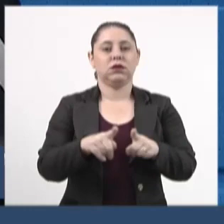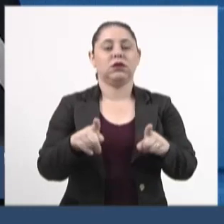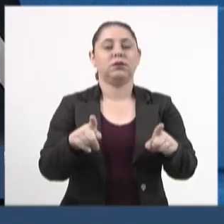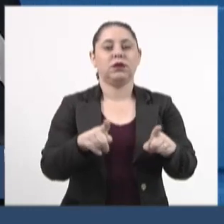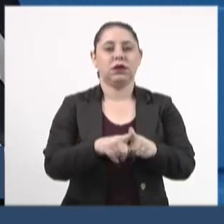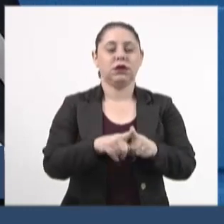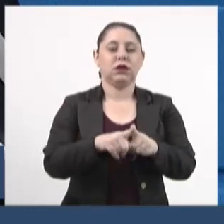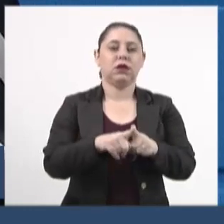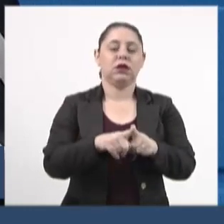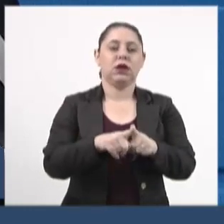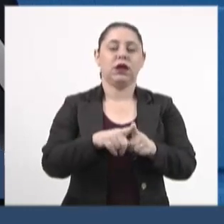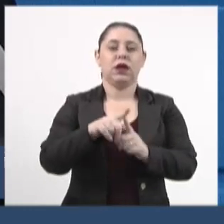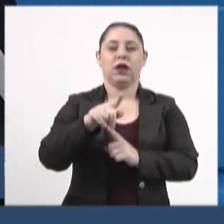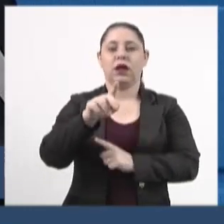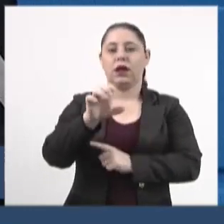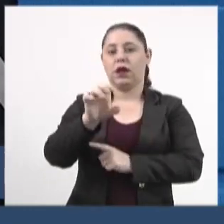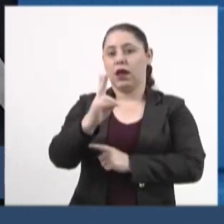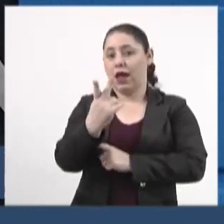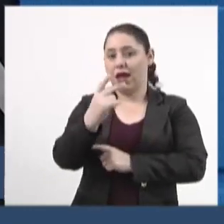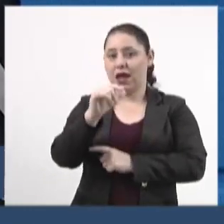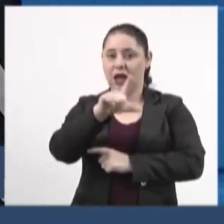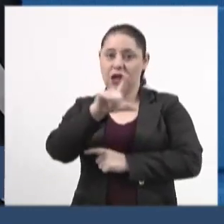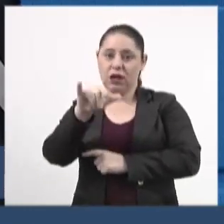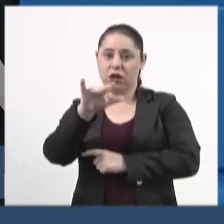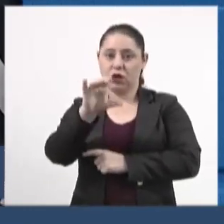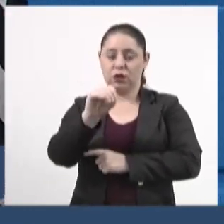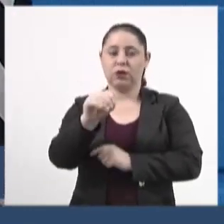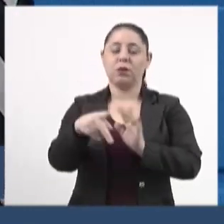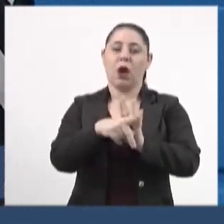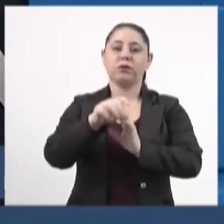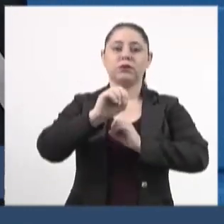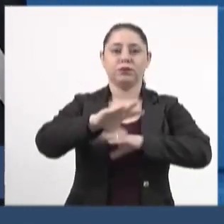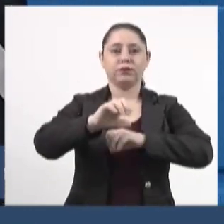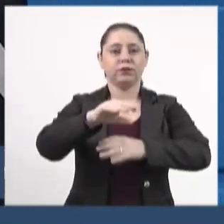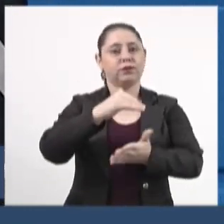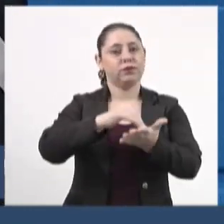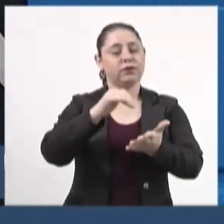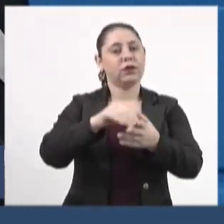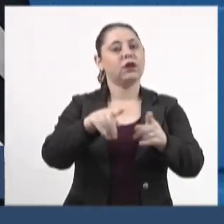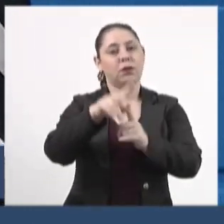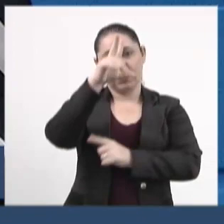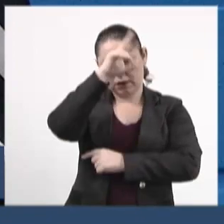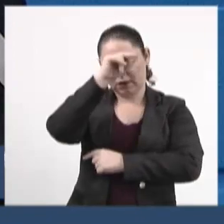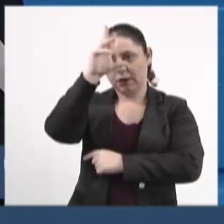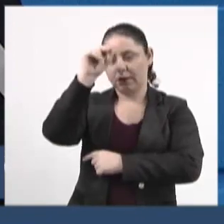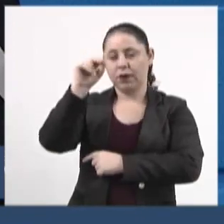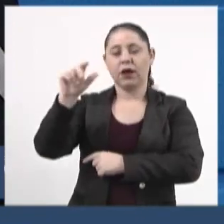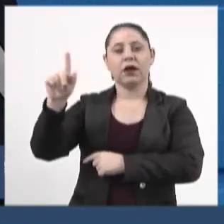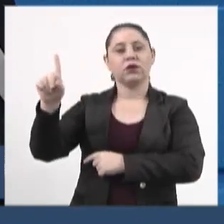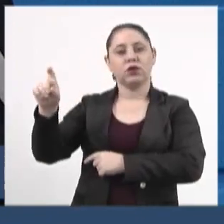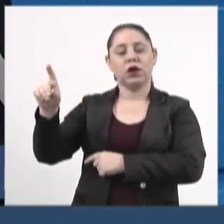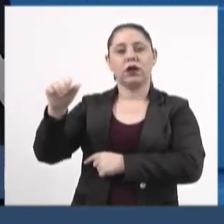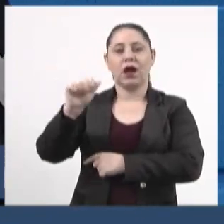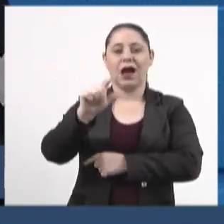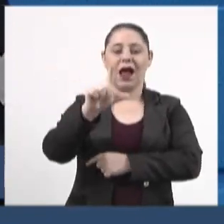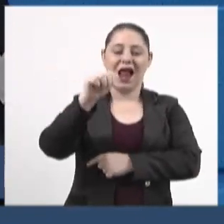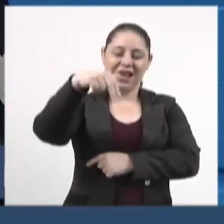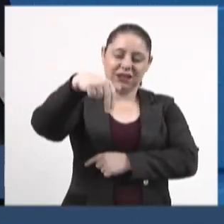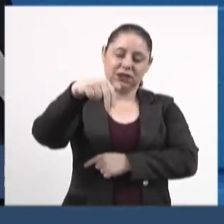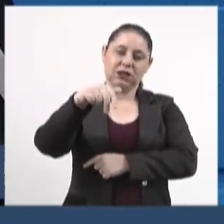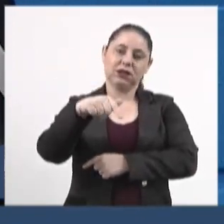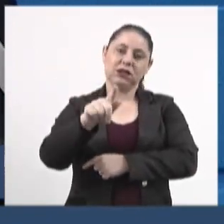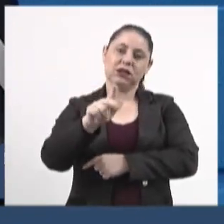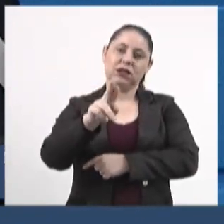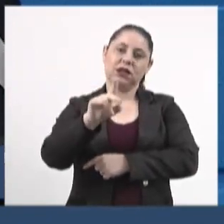excelentíssimo senhor Hélio Queiroz, da área secretária de Estado de Educação. E ainda ao prefeito de Dourados, Alan Guedes, e também a